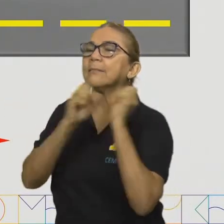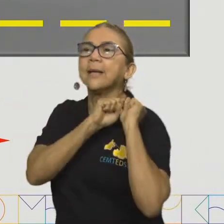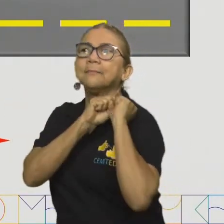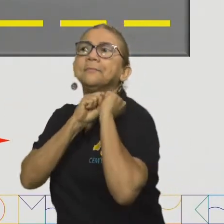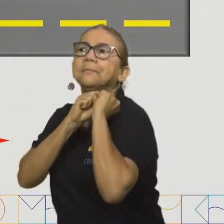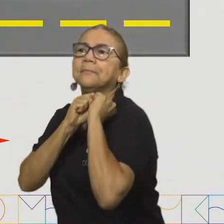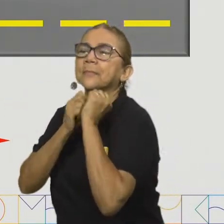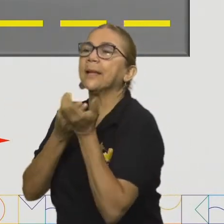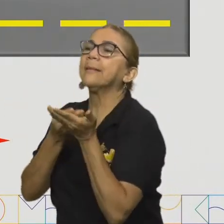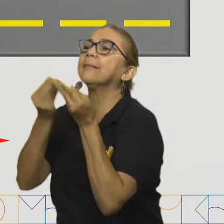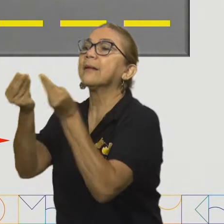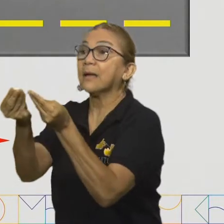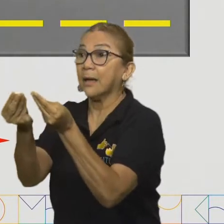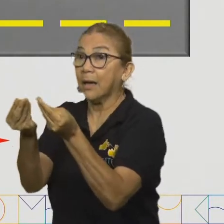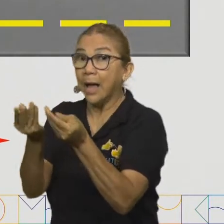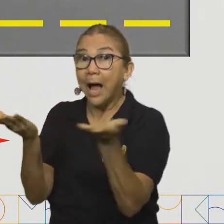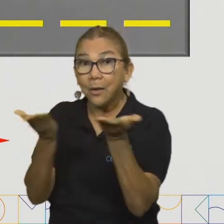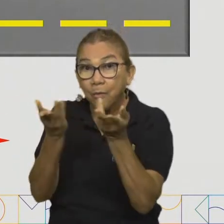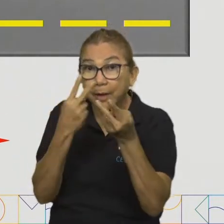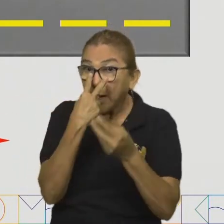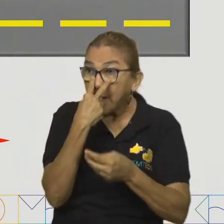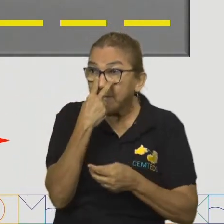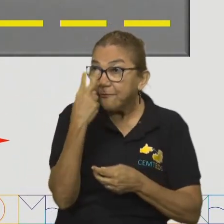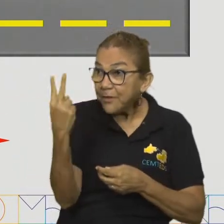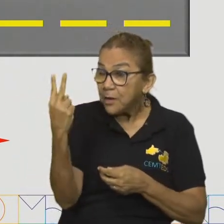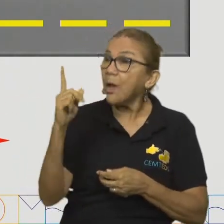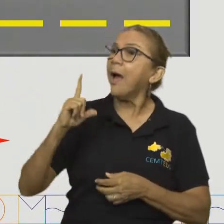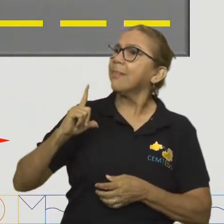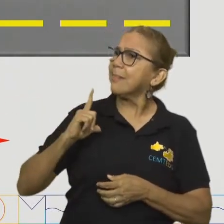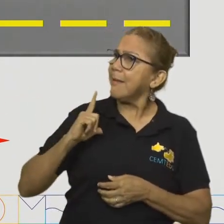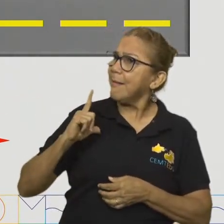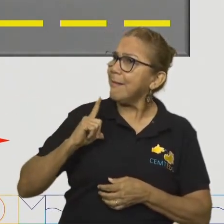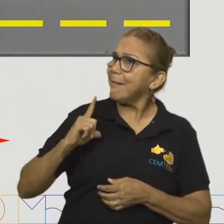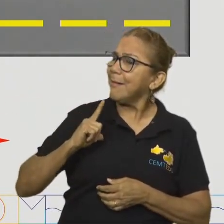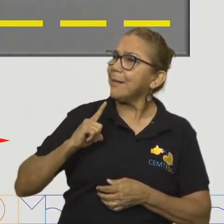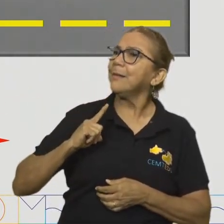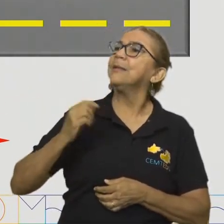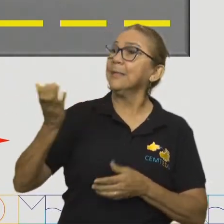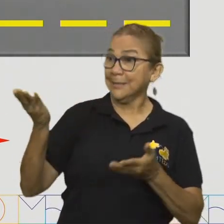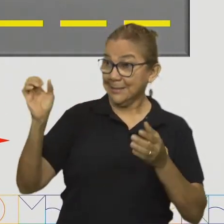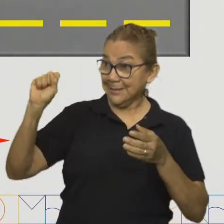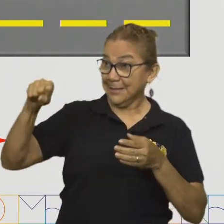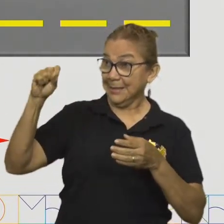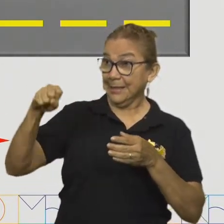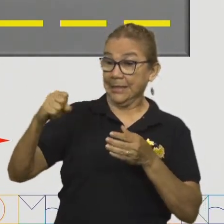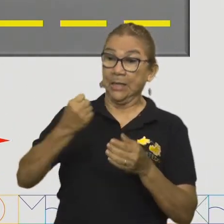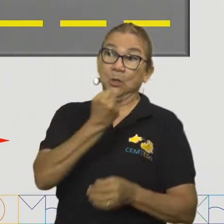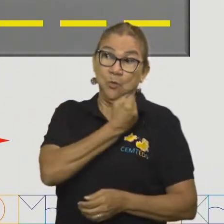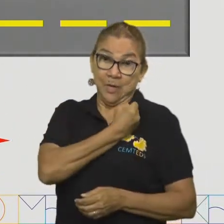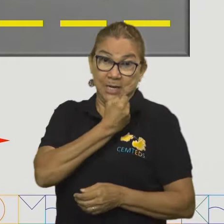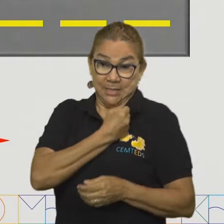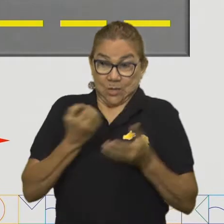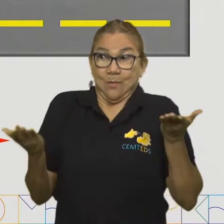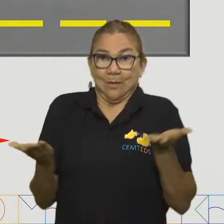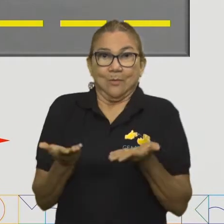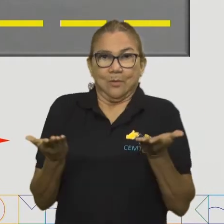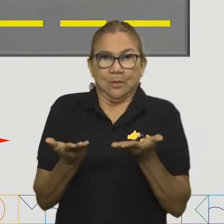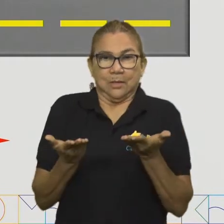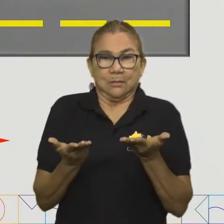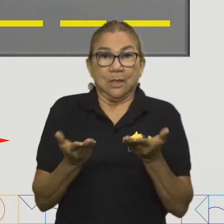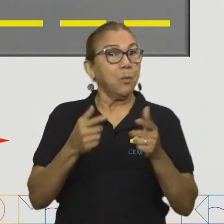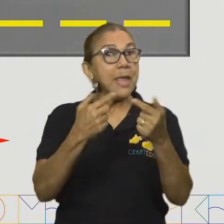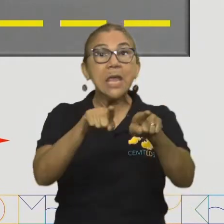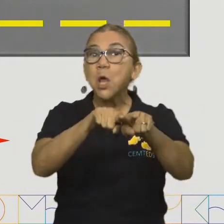e ele está agora observando que as casas têm numerações, tá bom? Então ele pode entregar essas encomendas agora.